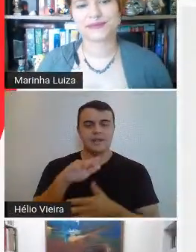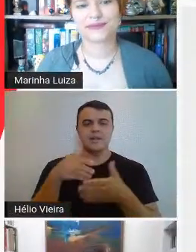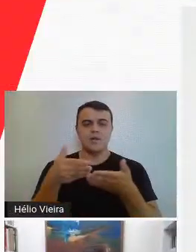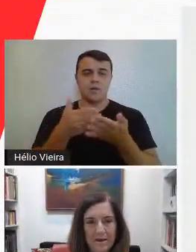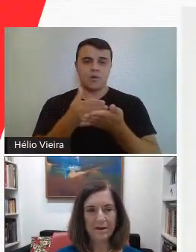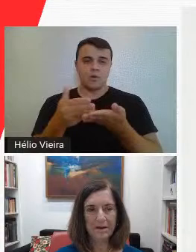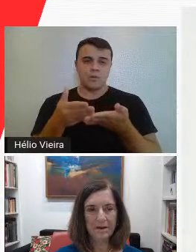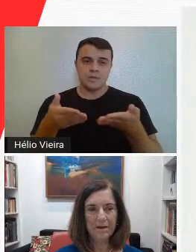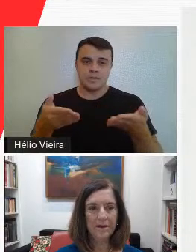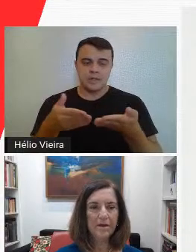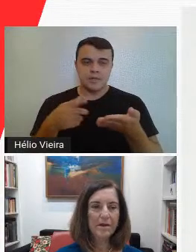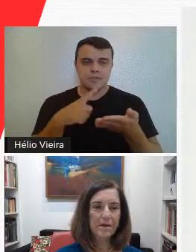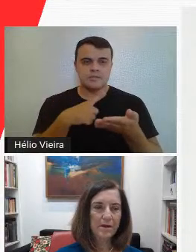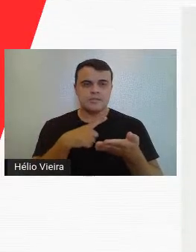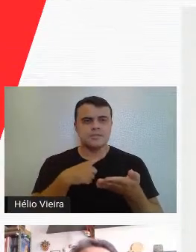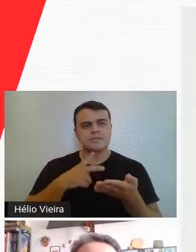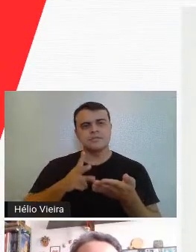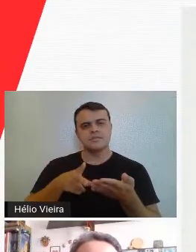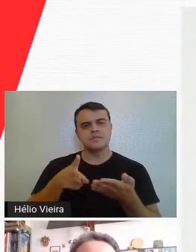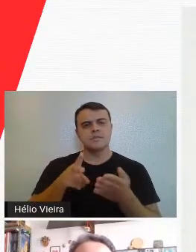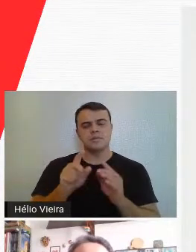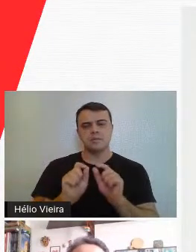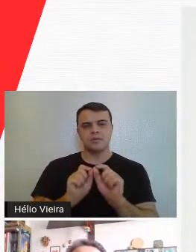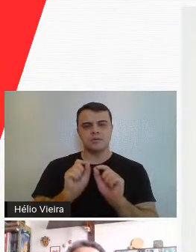pessoal, como sempre,